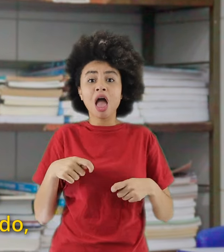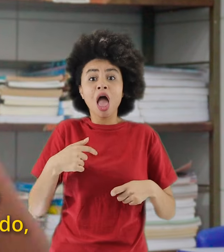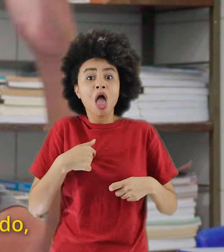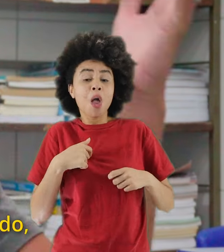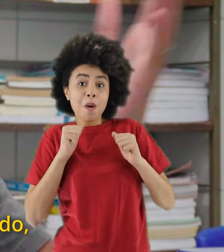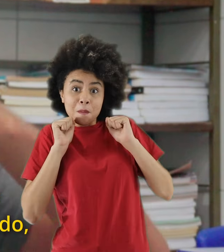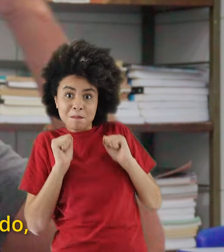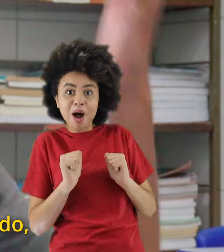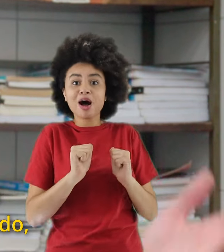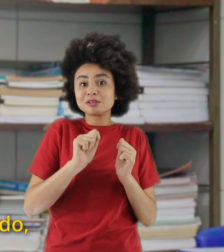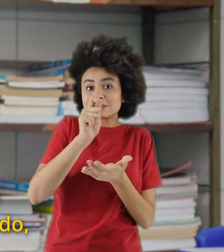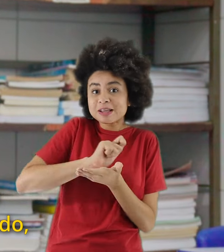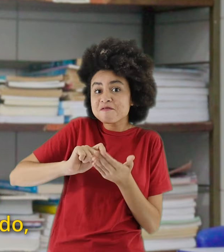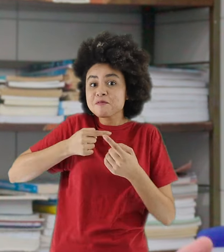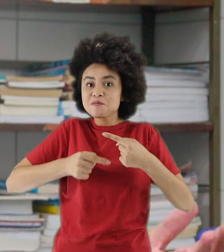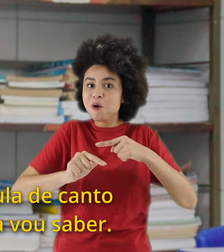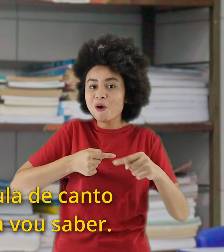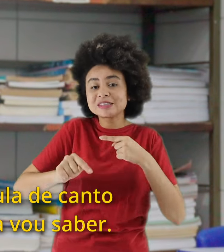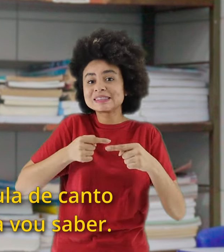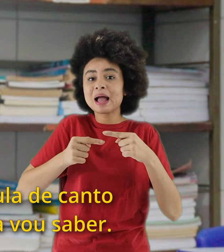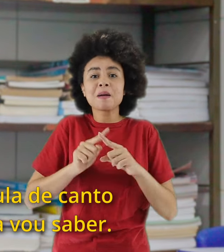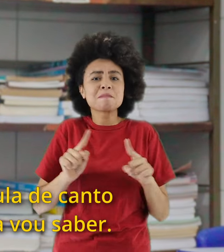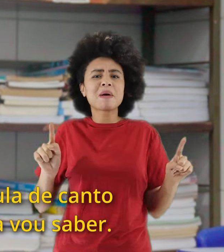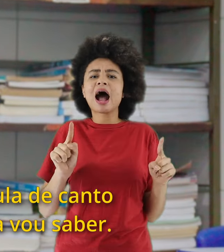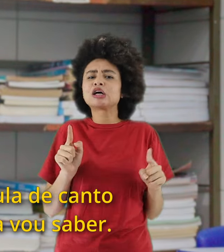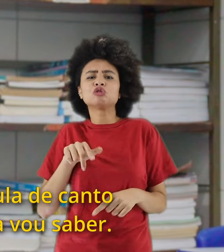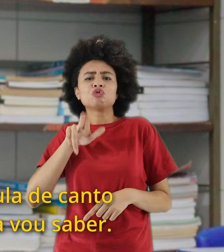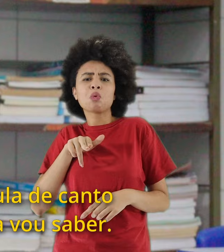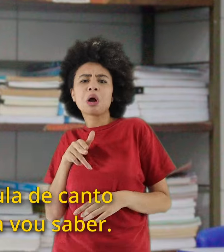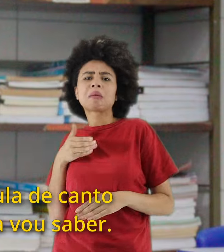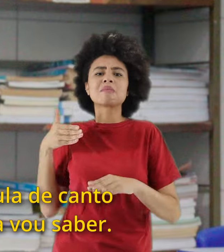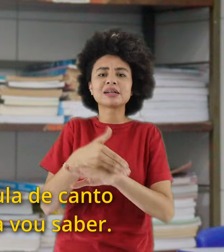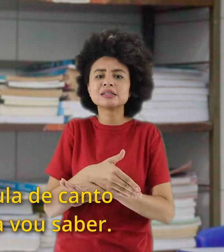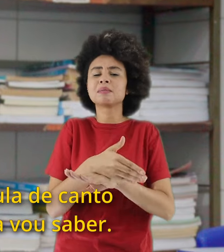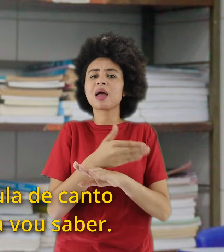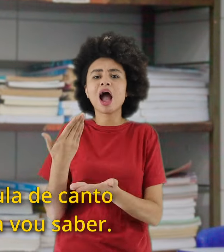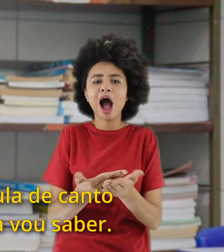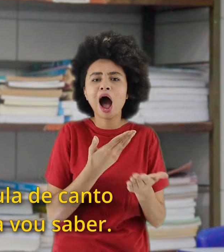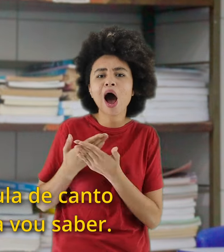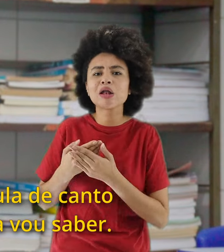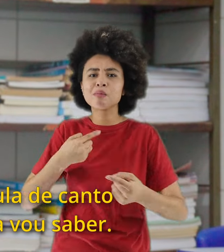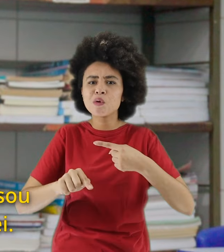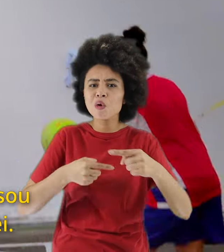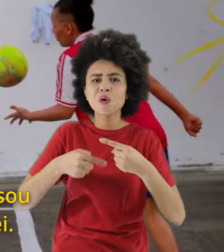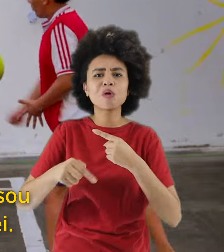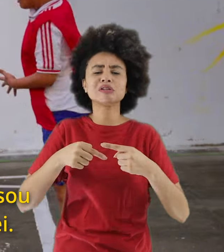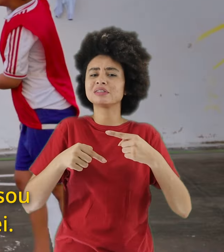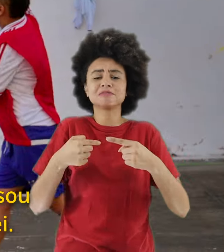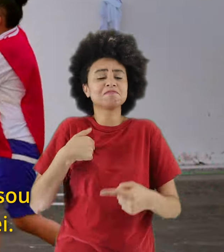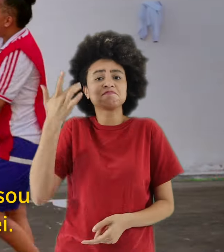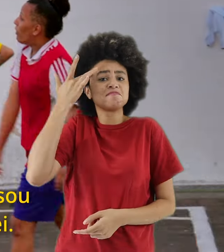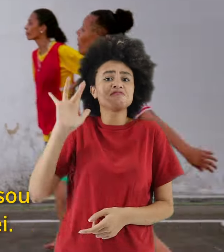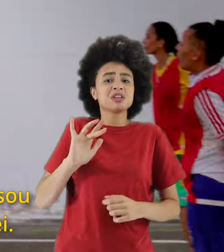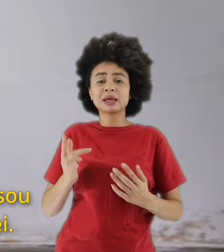ser o próximo maior compositor do mundo, mas eu nunca tive acesso a uma hora de canto, a uma hora de leitura de partitura, eu nunca vou saber. Eu nunca vou saber